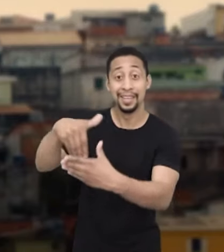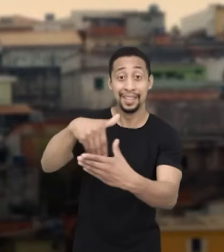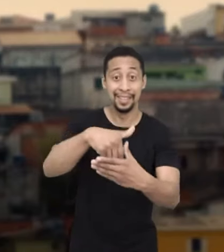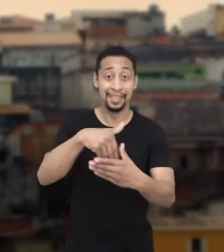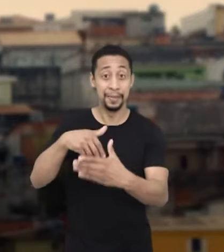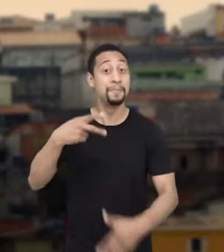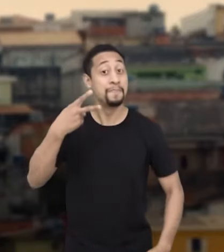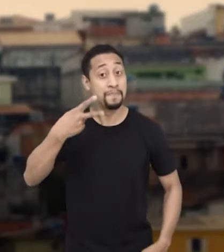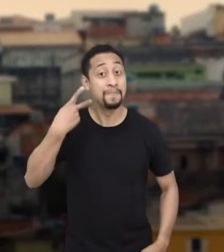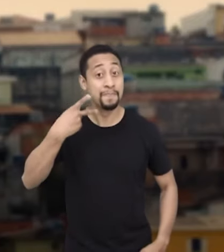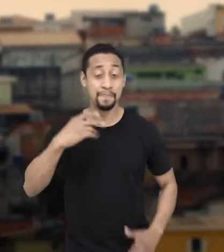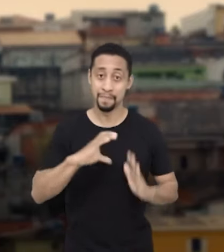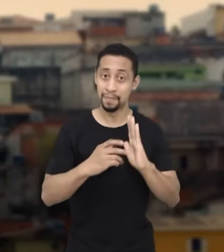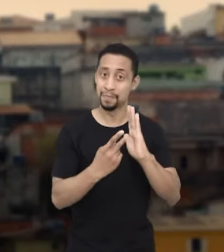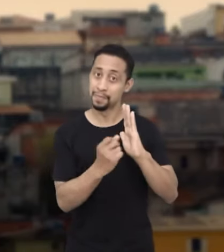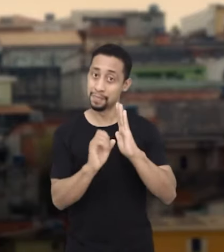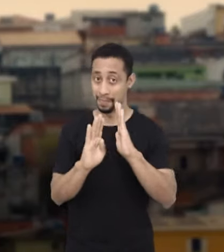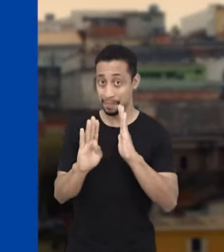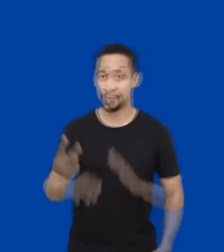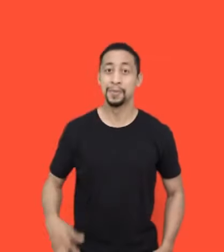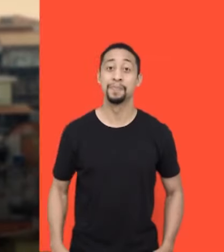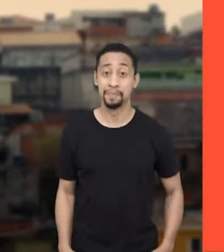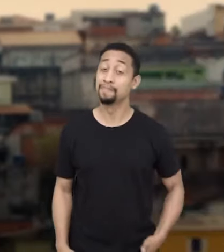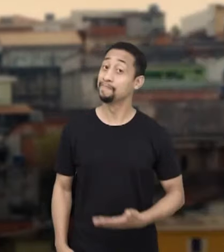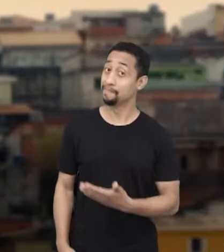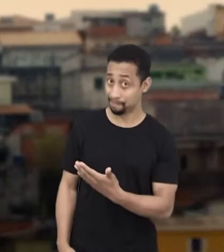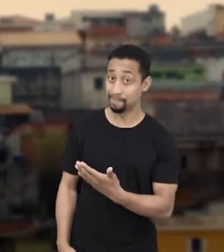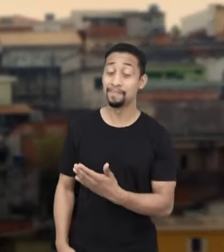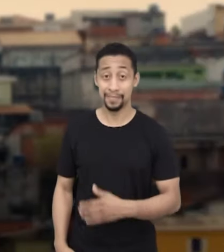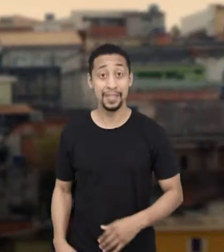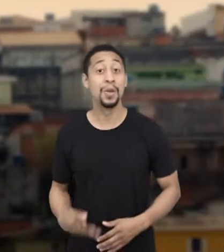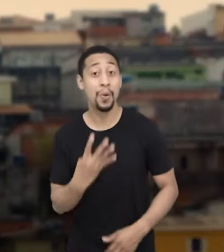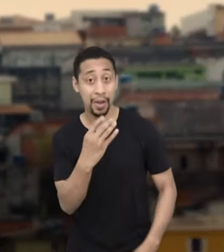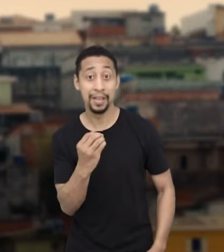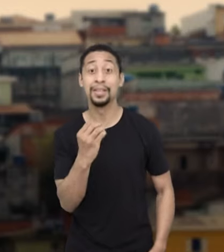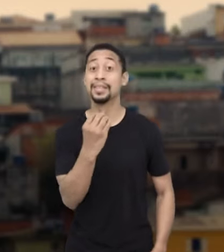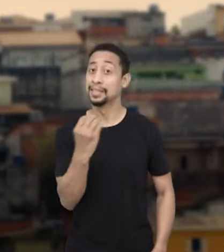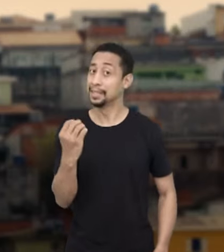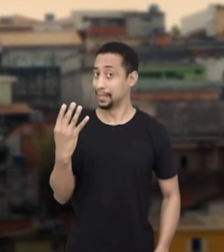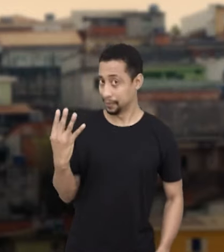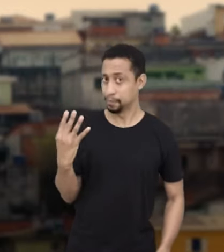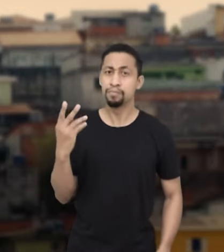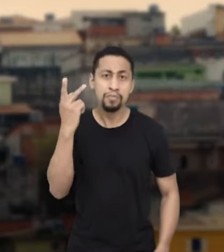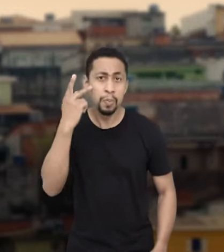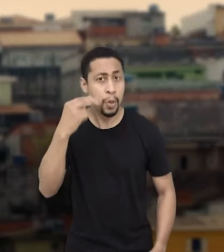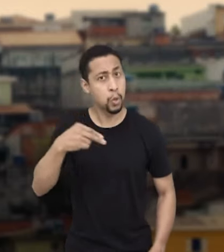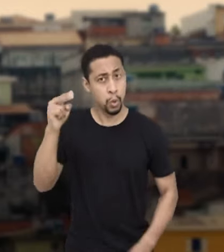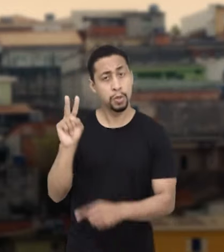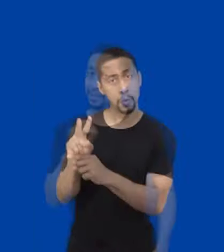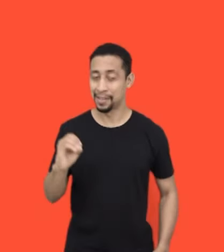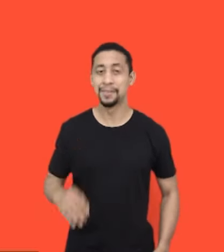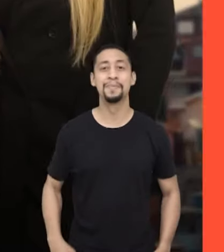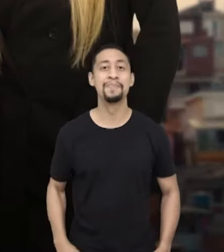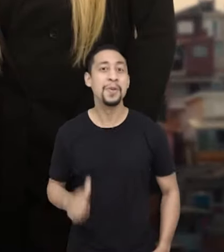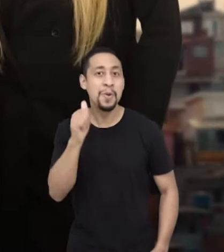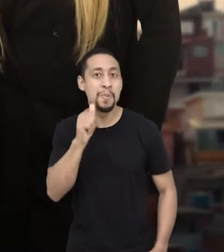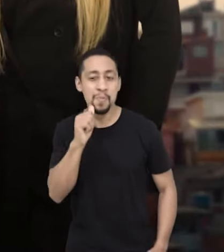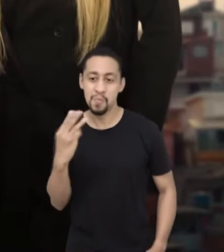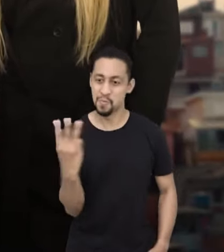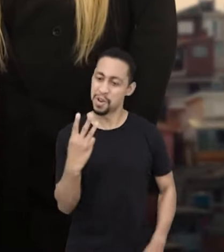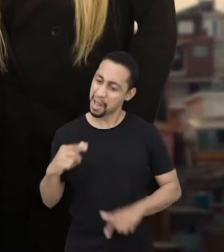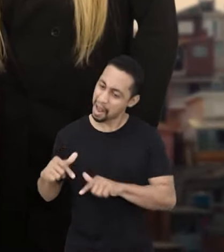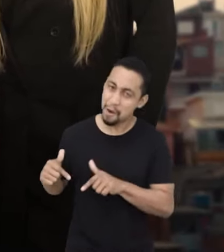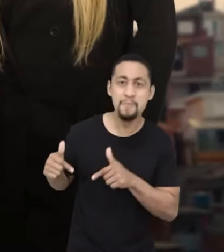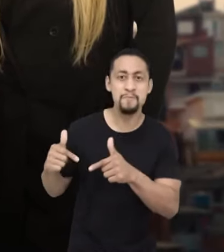Vote nos candidatos a vereador do PSB. Sou Tom Coelho, 40, 004, São Paulo e Zona Norte em Boas Mãos. Mulheres em